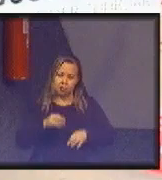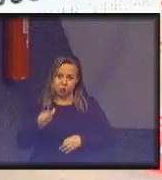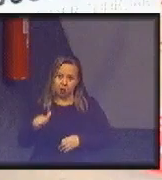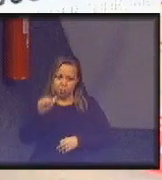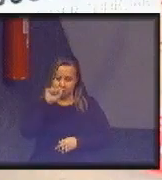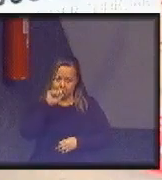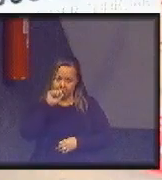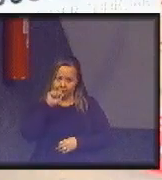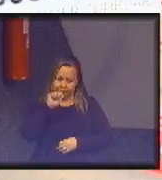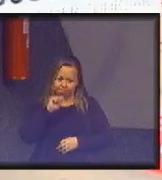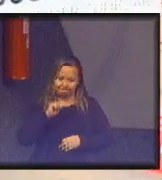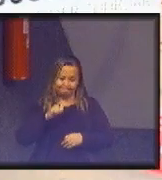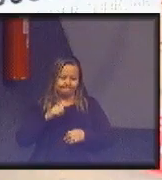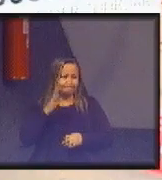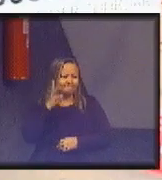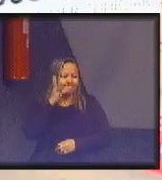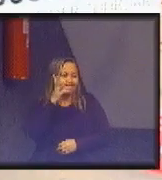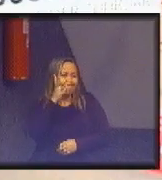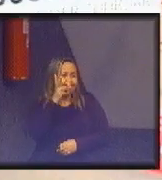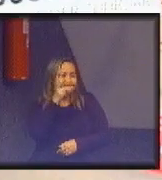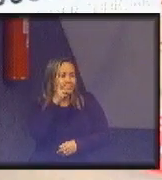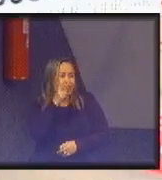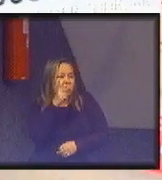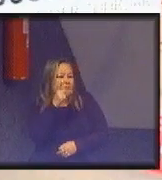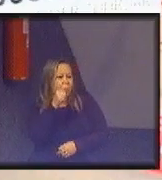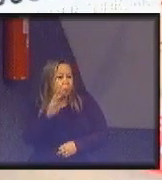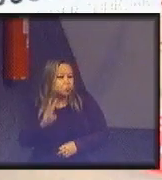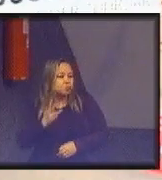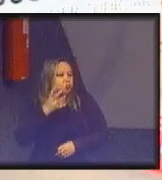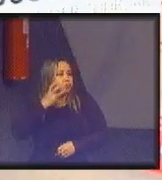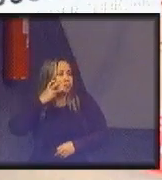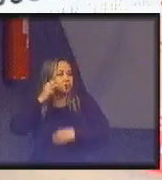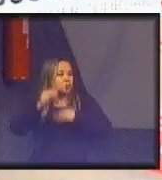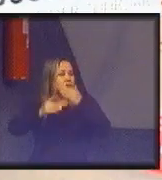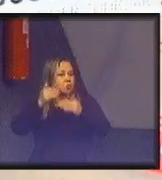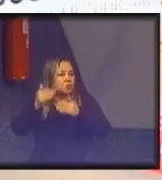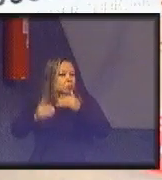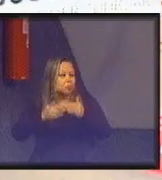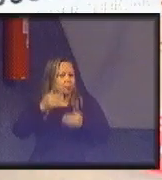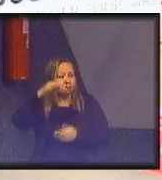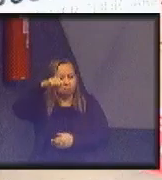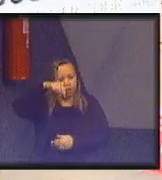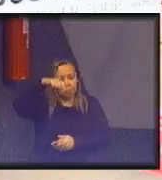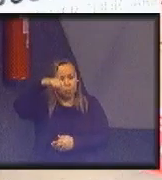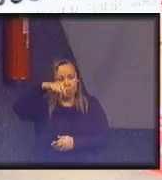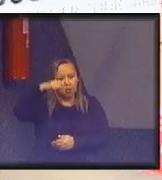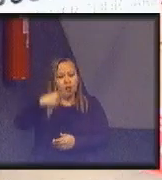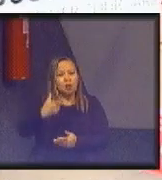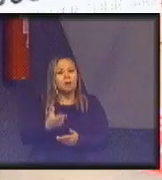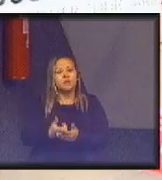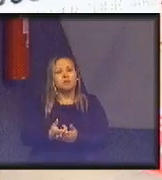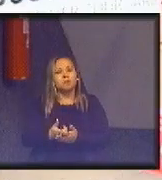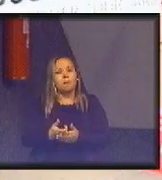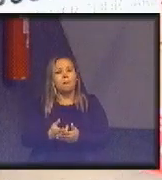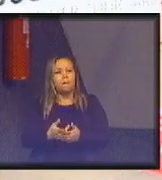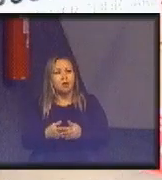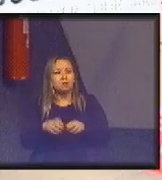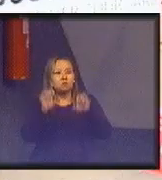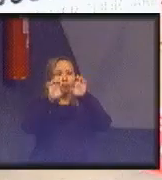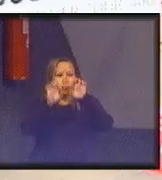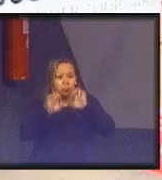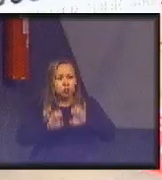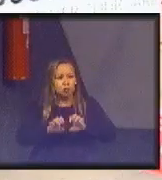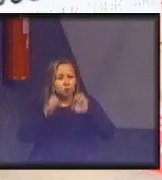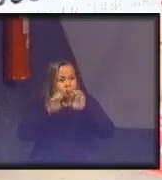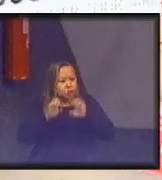vai demorar alguns milhares de anos, sendo filtrado pela estrutura de arenito de algo como o